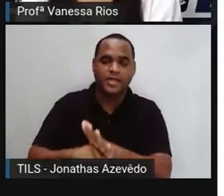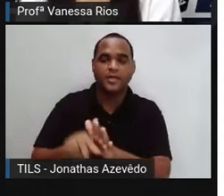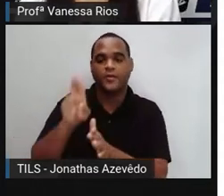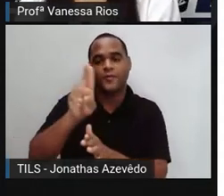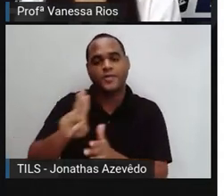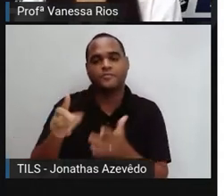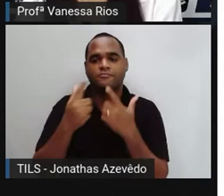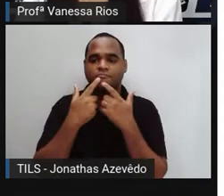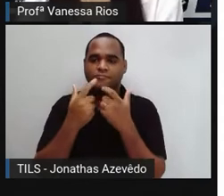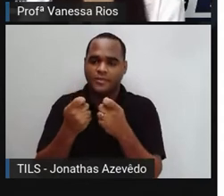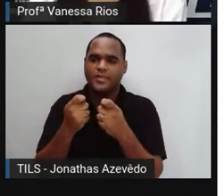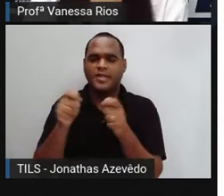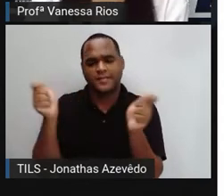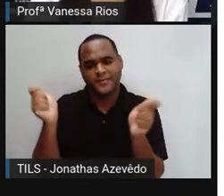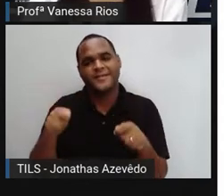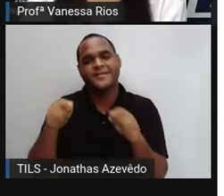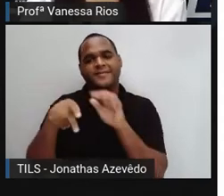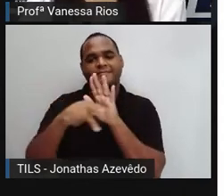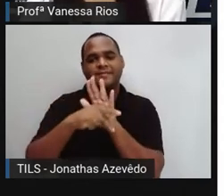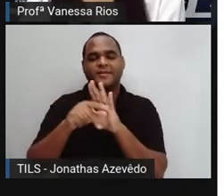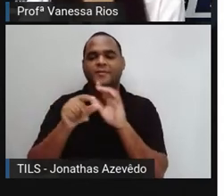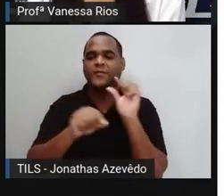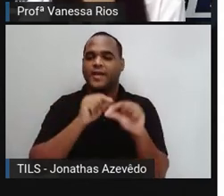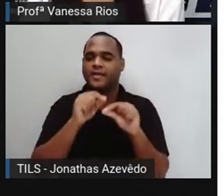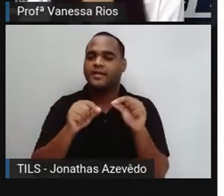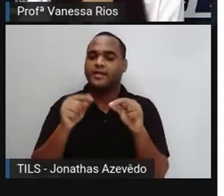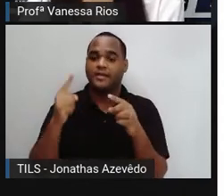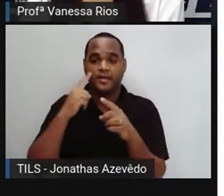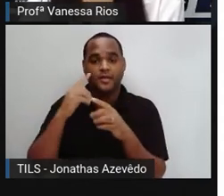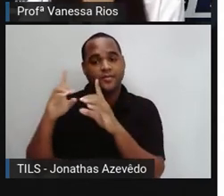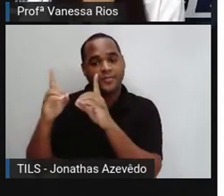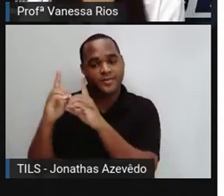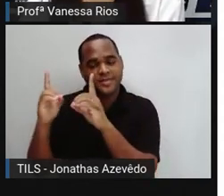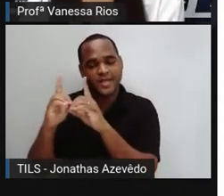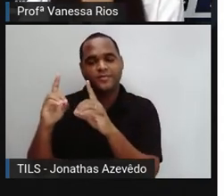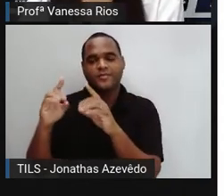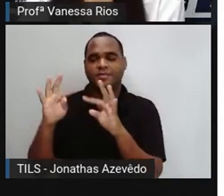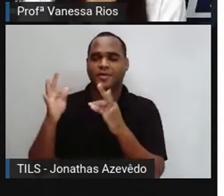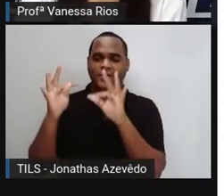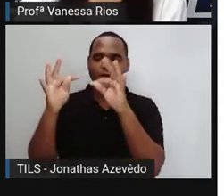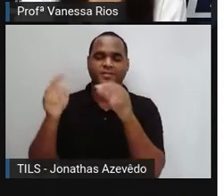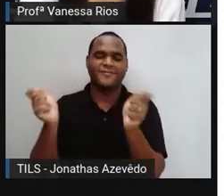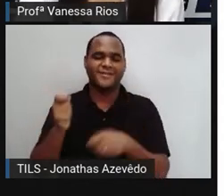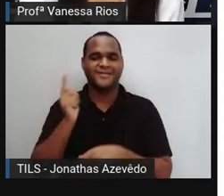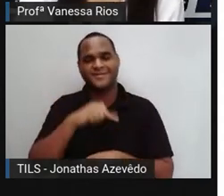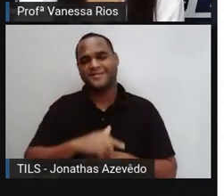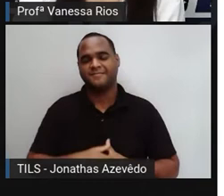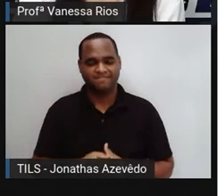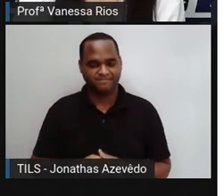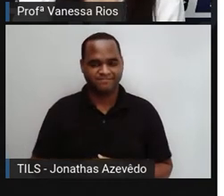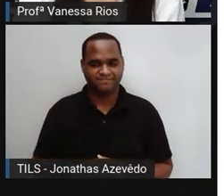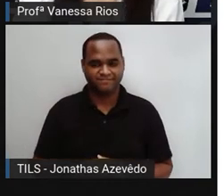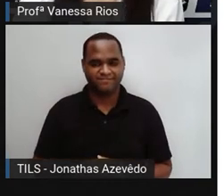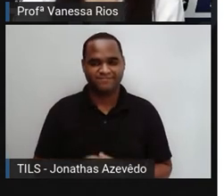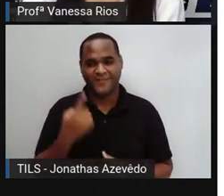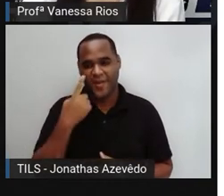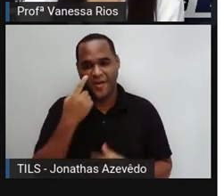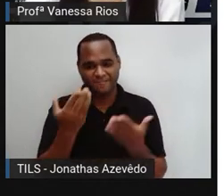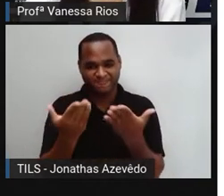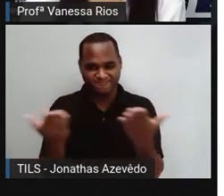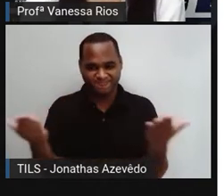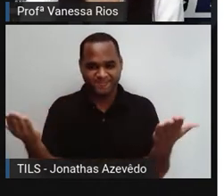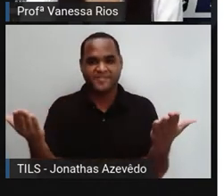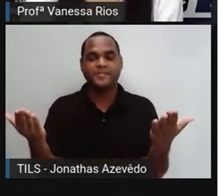as linguagens que fazem parte aí desse mundo digital, desse mundo tecnológico. E aí, com um